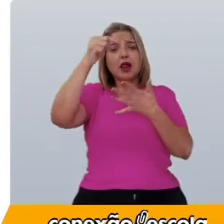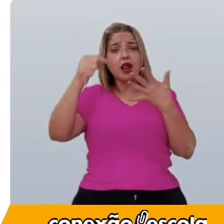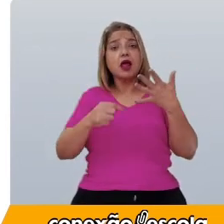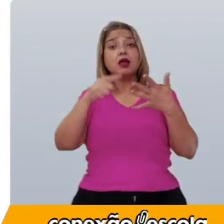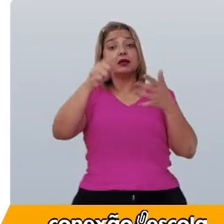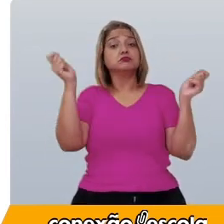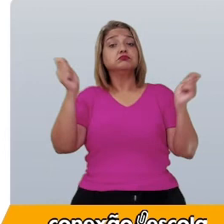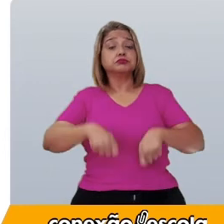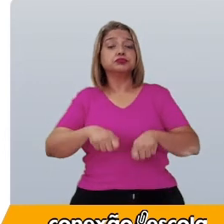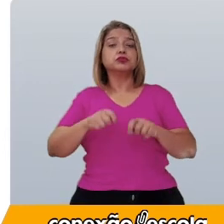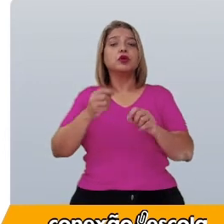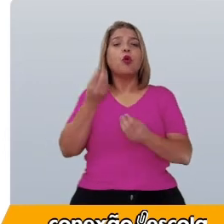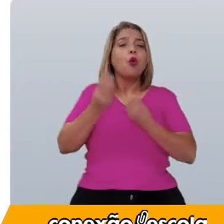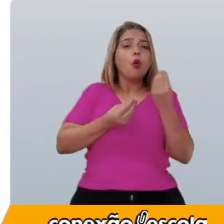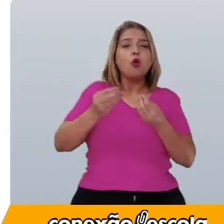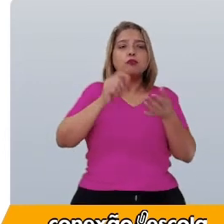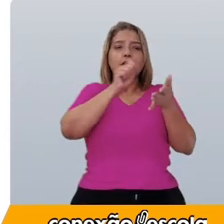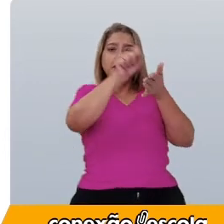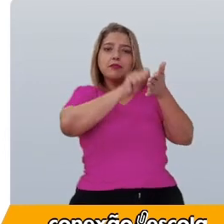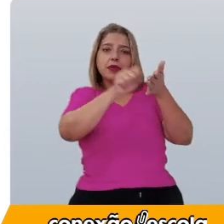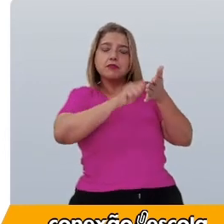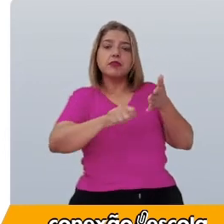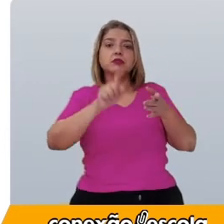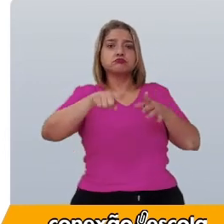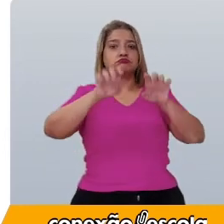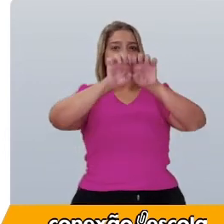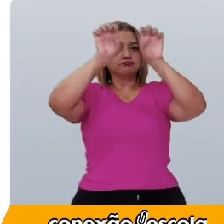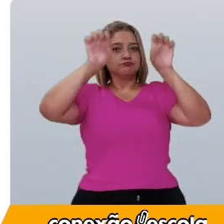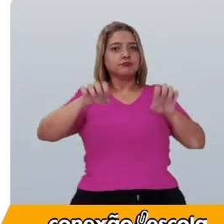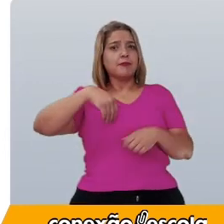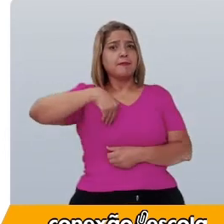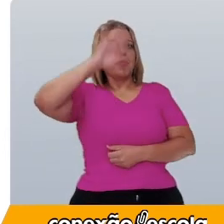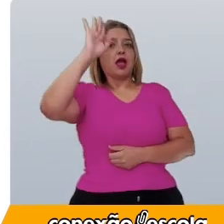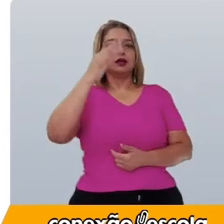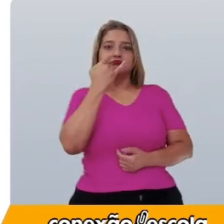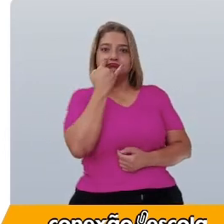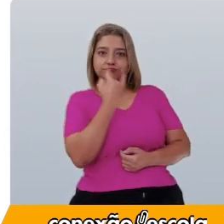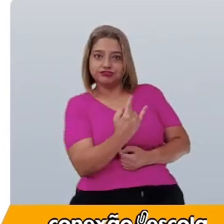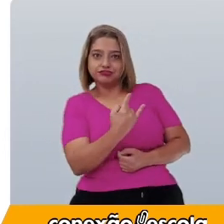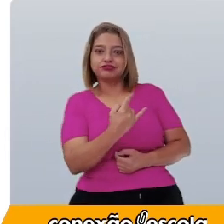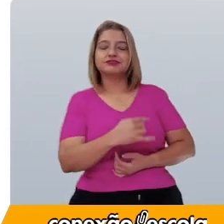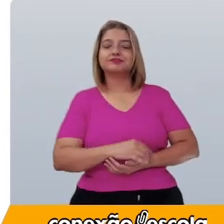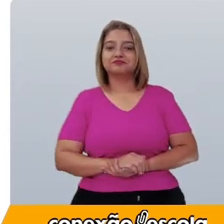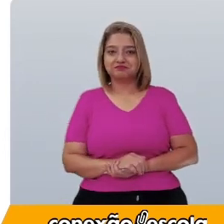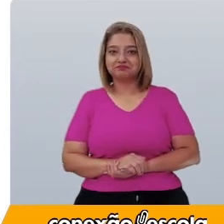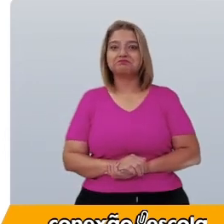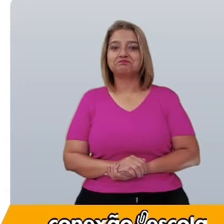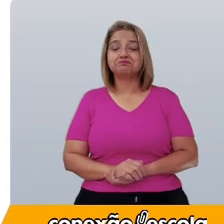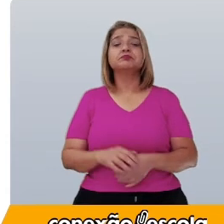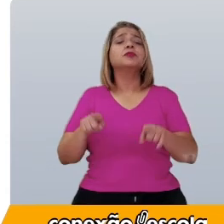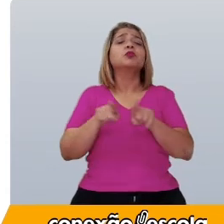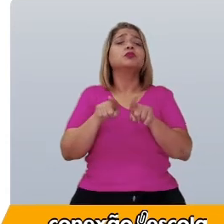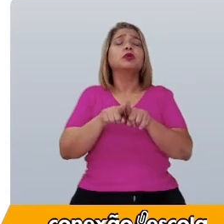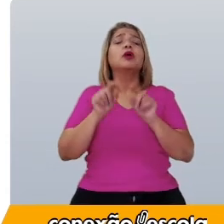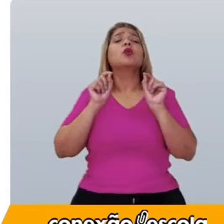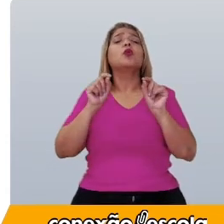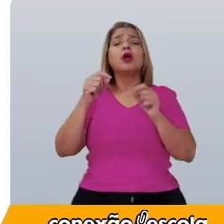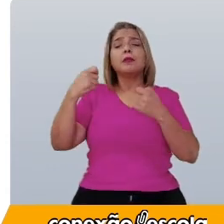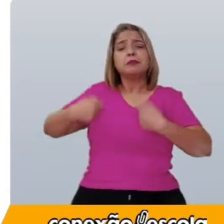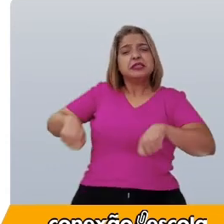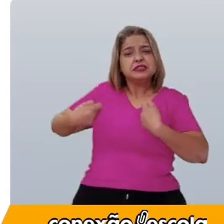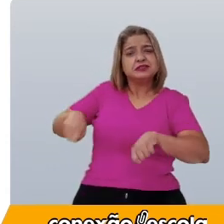usados para deixar sua resenha mais atrativa? Porque é necessário